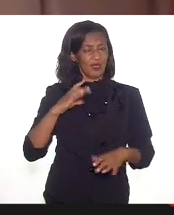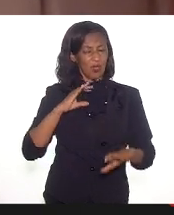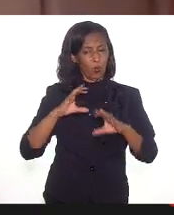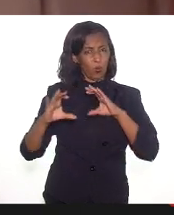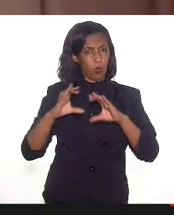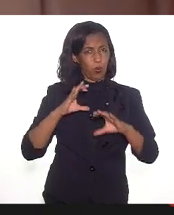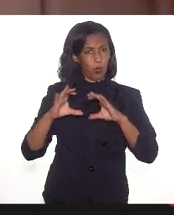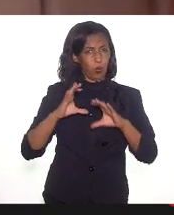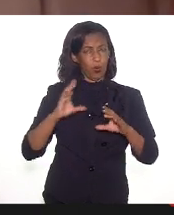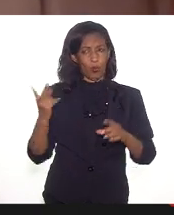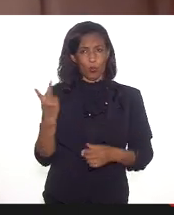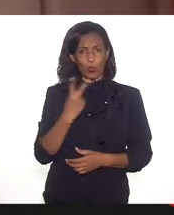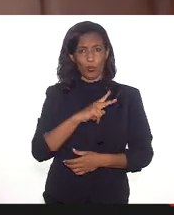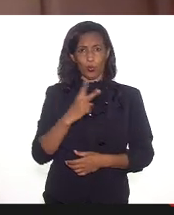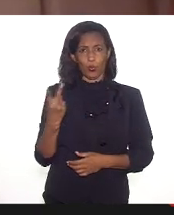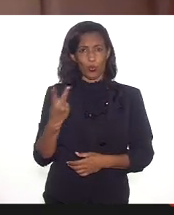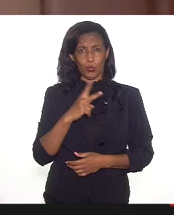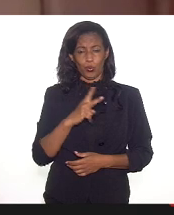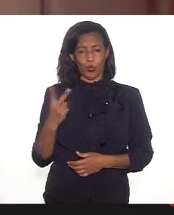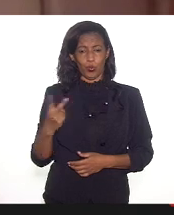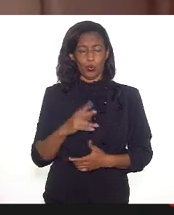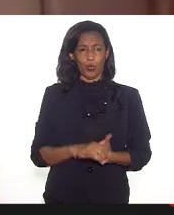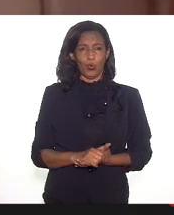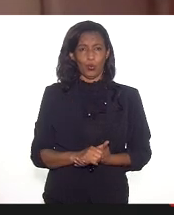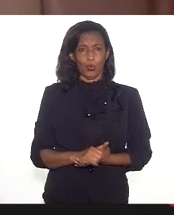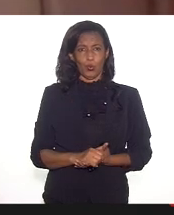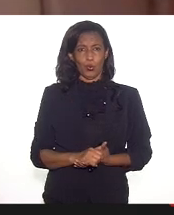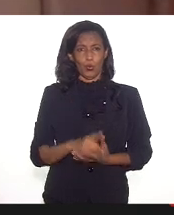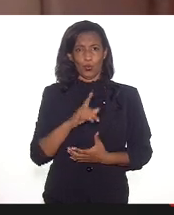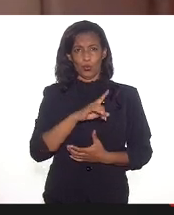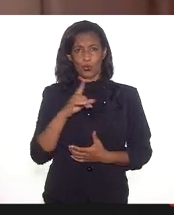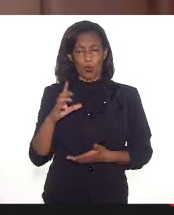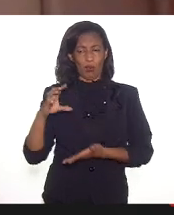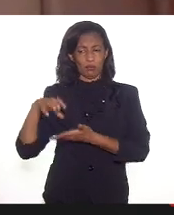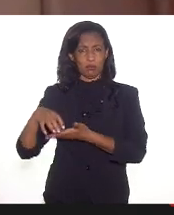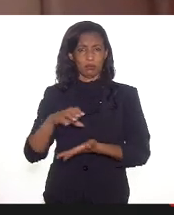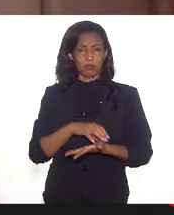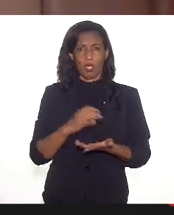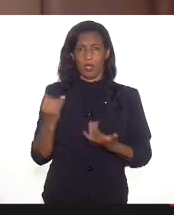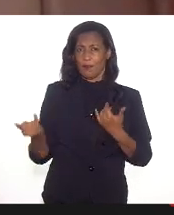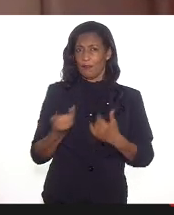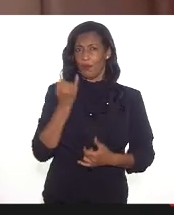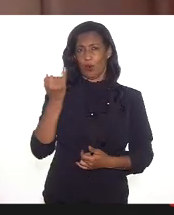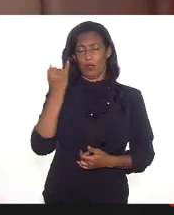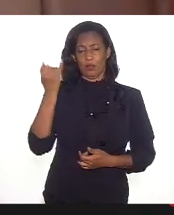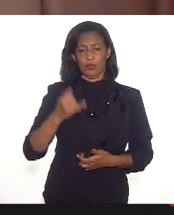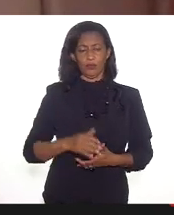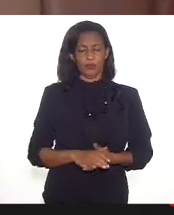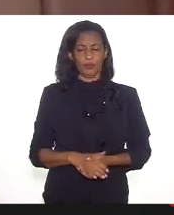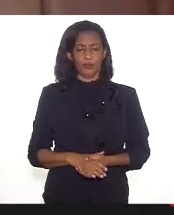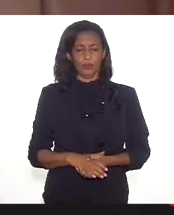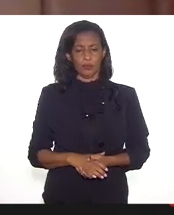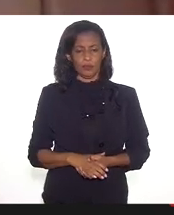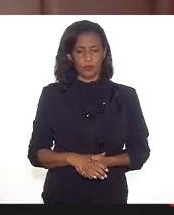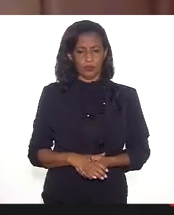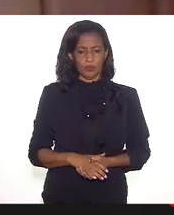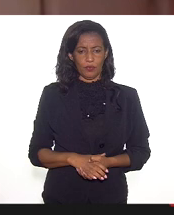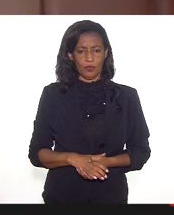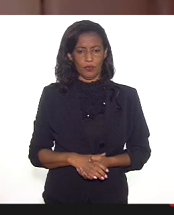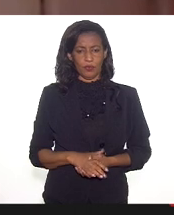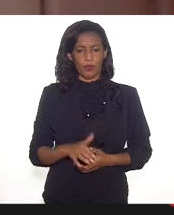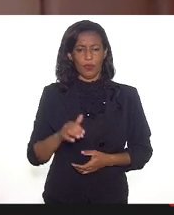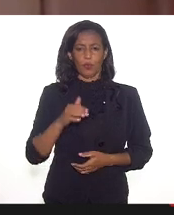com essas duas interlocutoras importantes como a Luciene e Heloísa. O